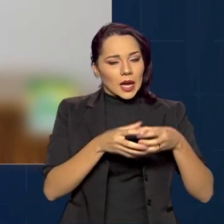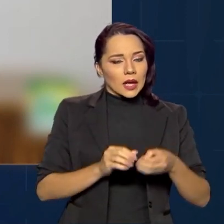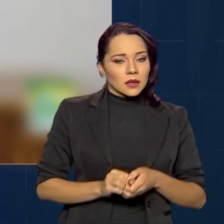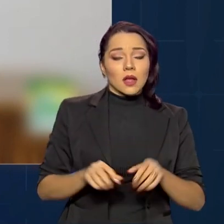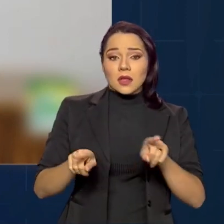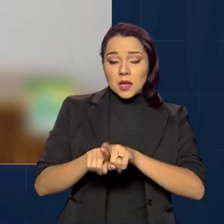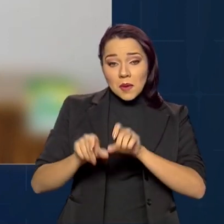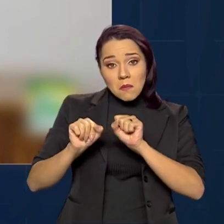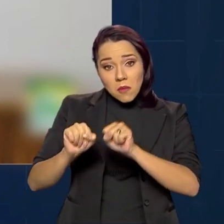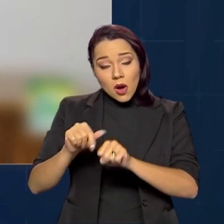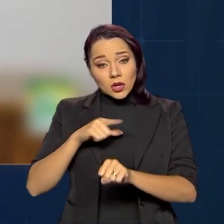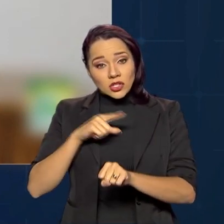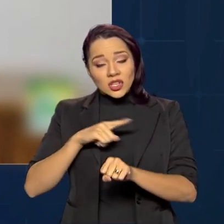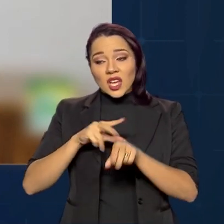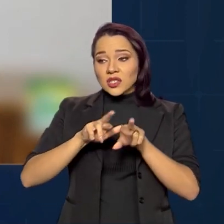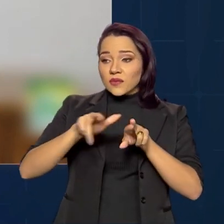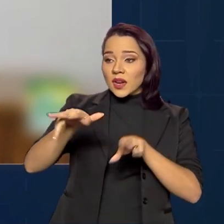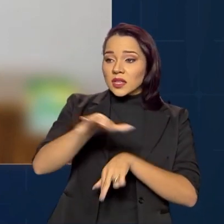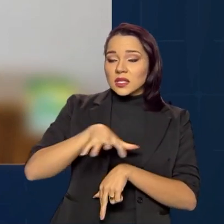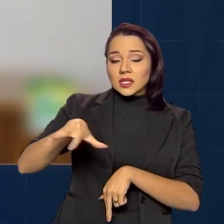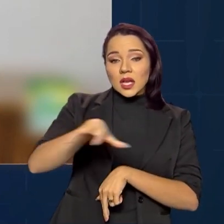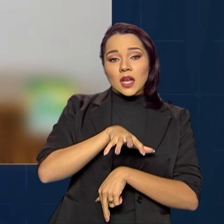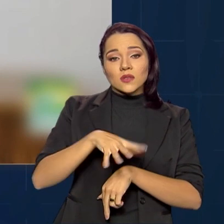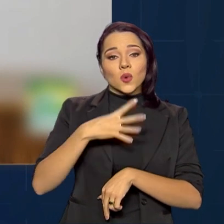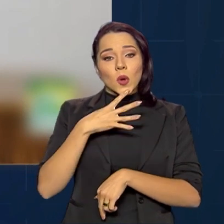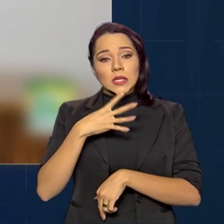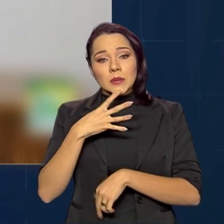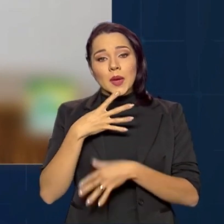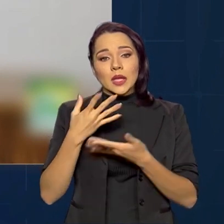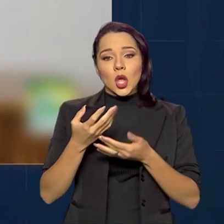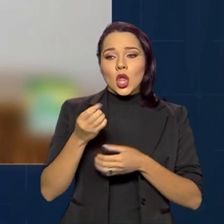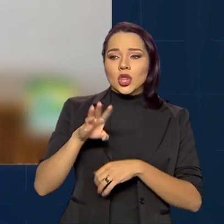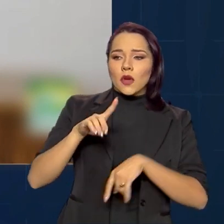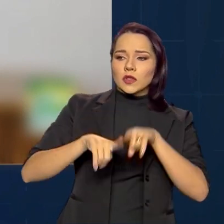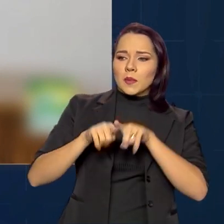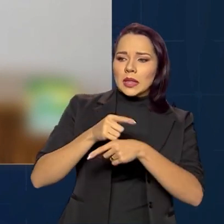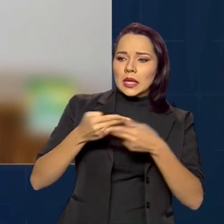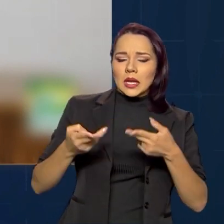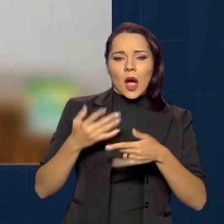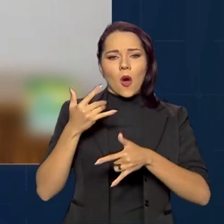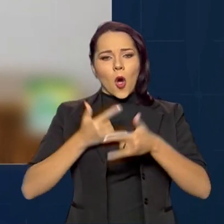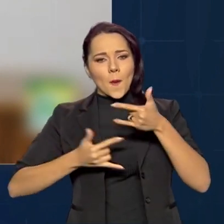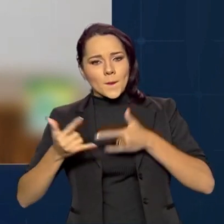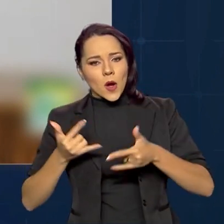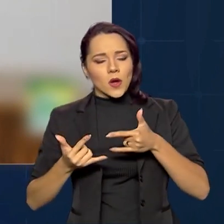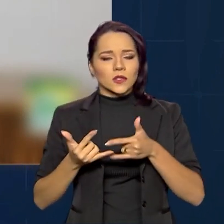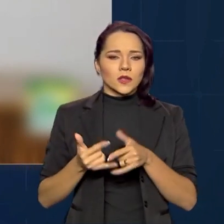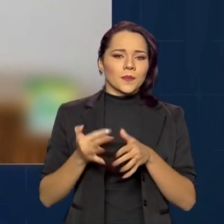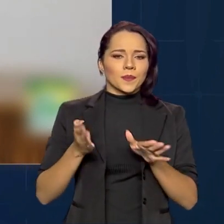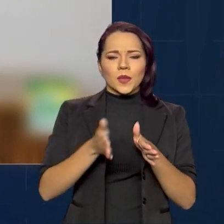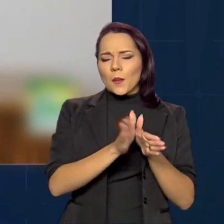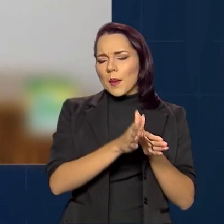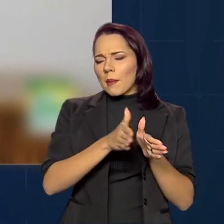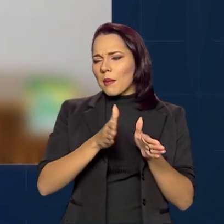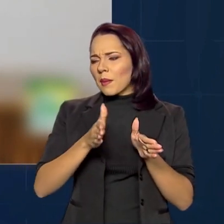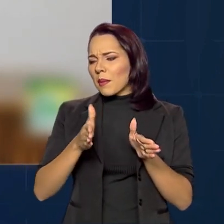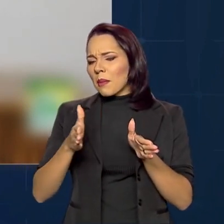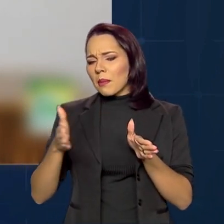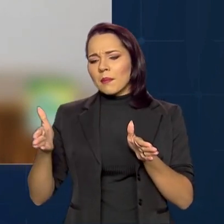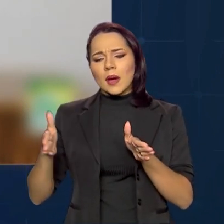pode incluir as diversas áreas do conhecimento, como novos materiais, automação, robótica, ou seja, um segmento de